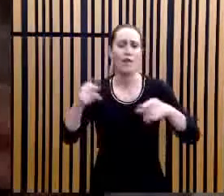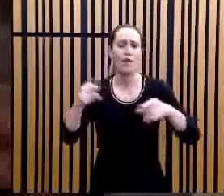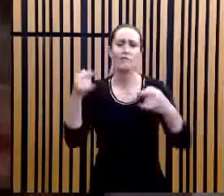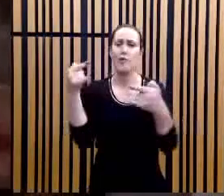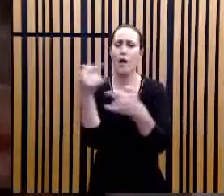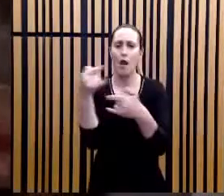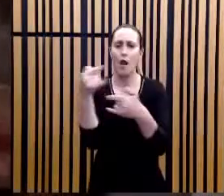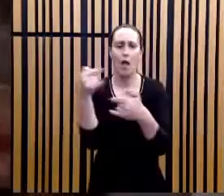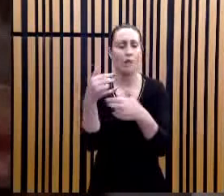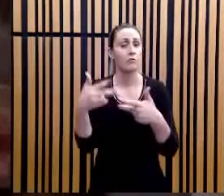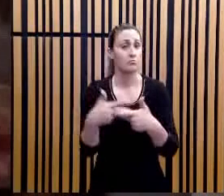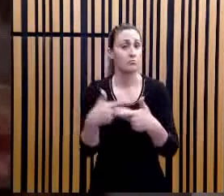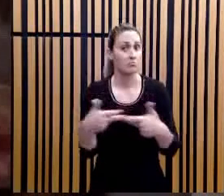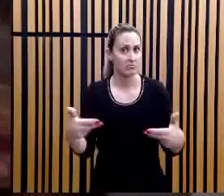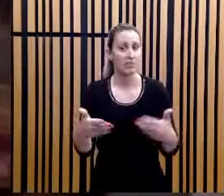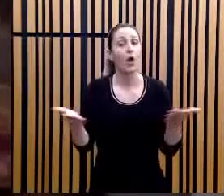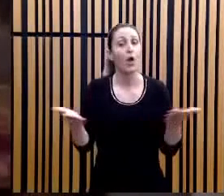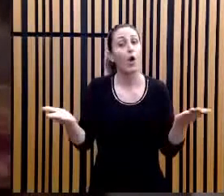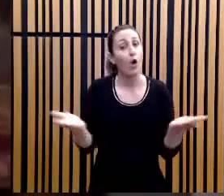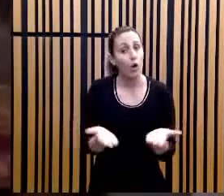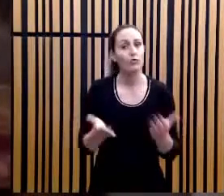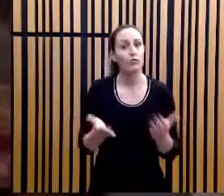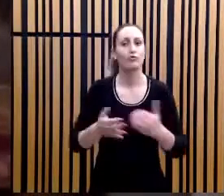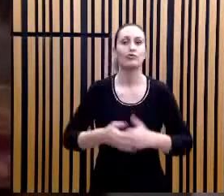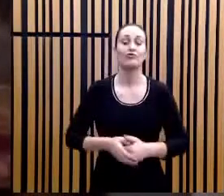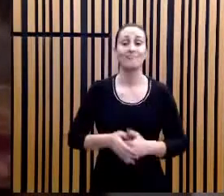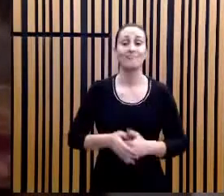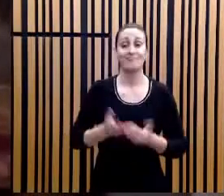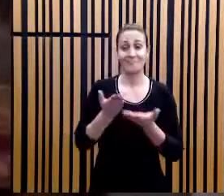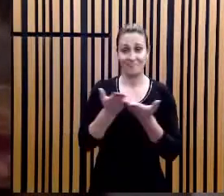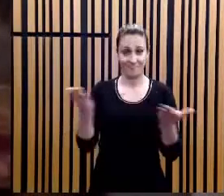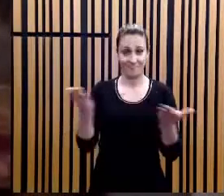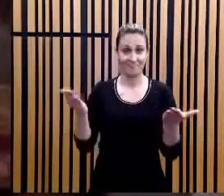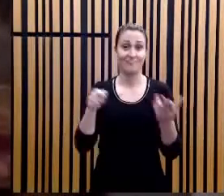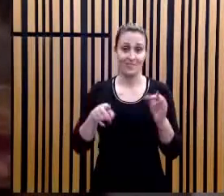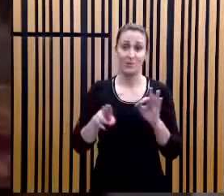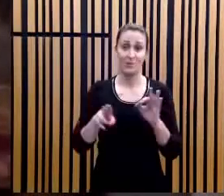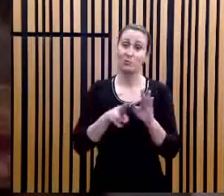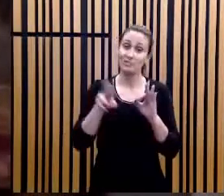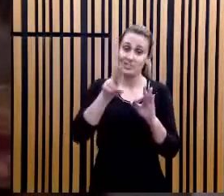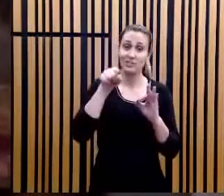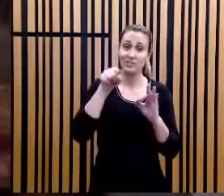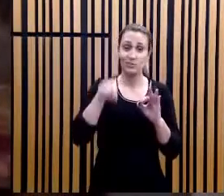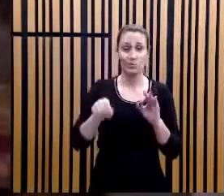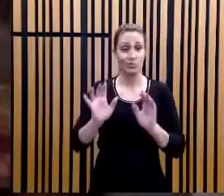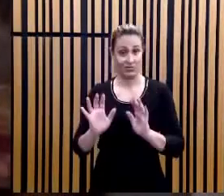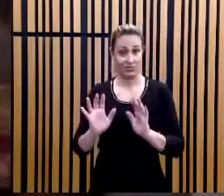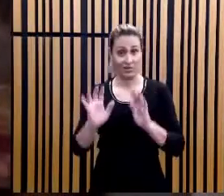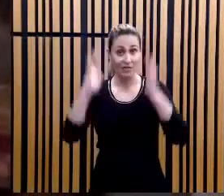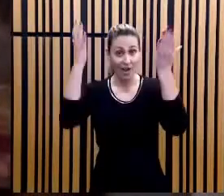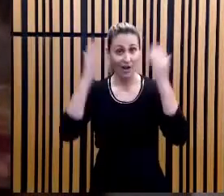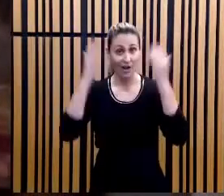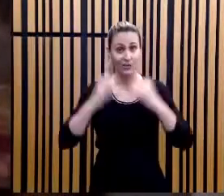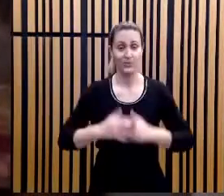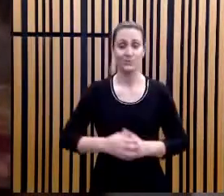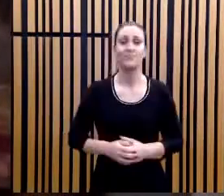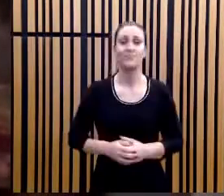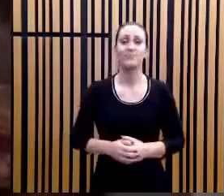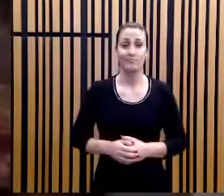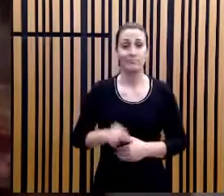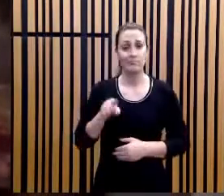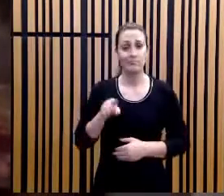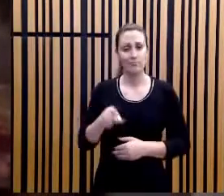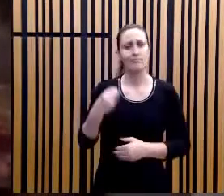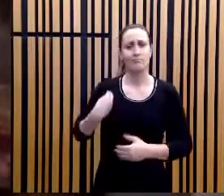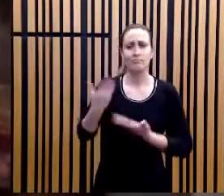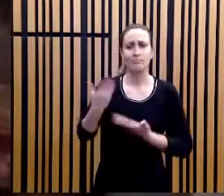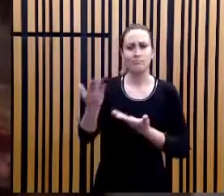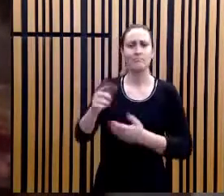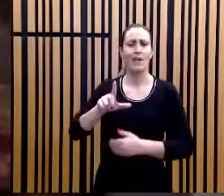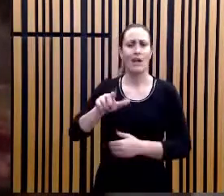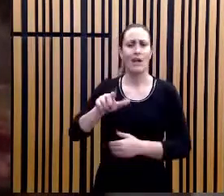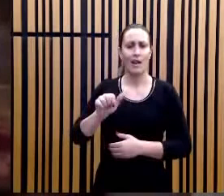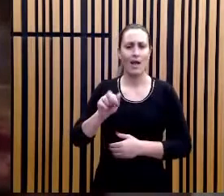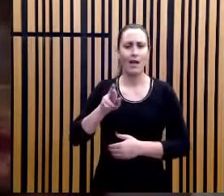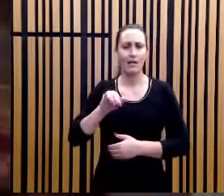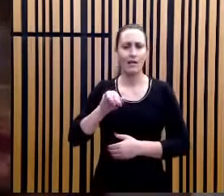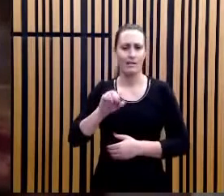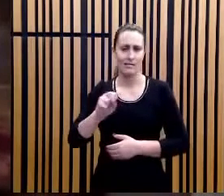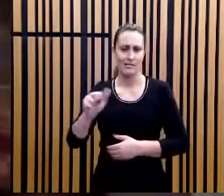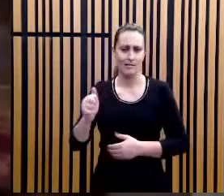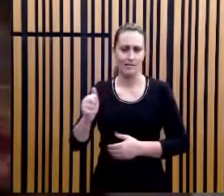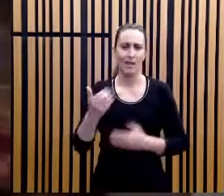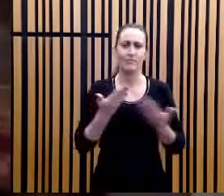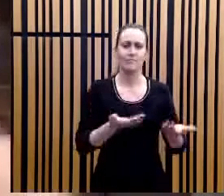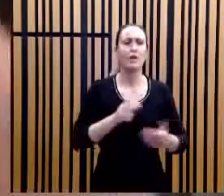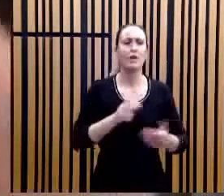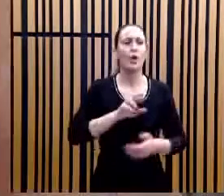mas hoje, o pessoal do Unicinos Conecta, do evento Unicinos Conecta, a Larissa, o Juan do Marketing,